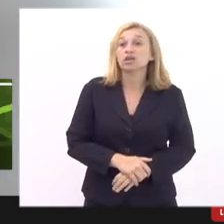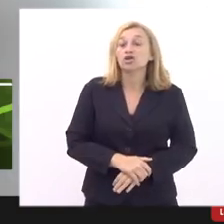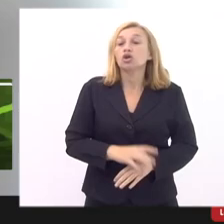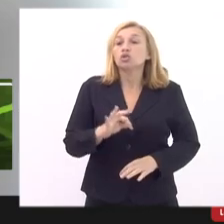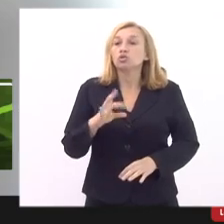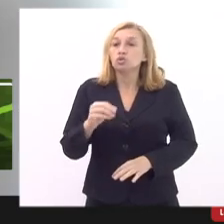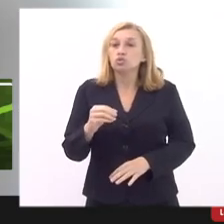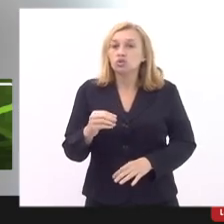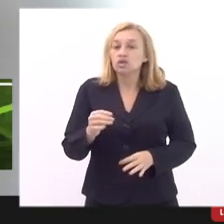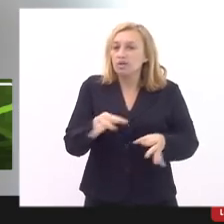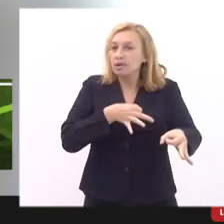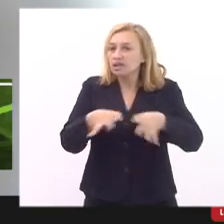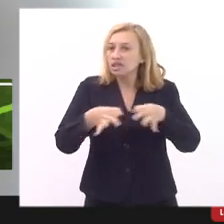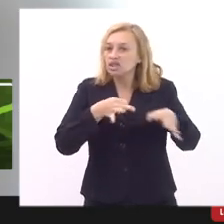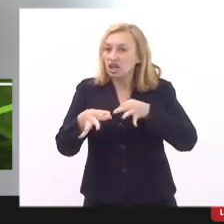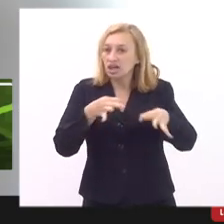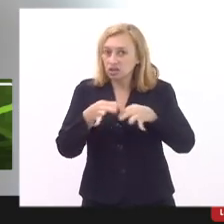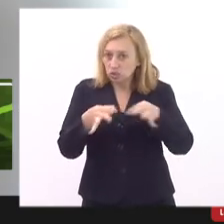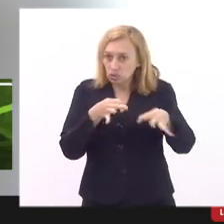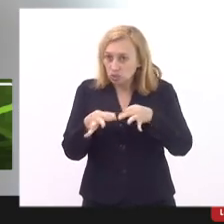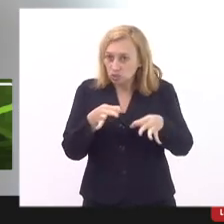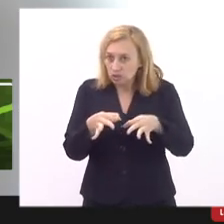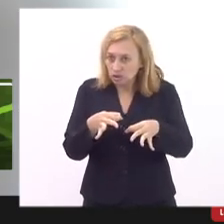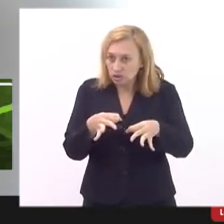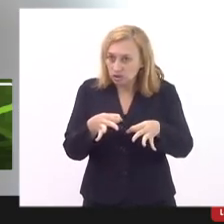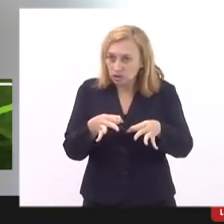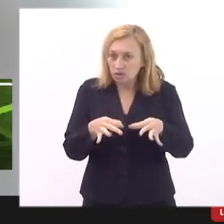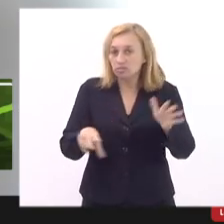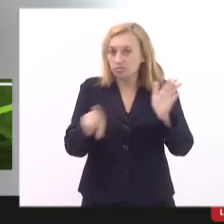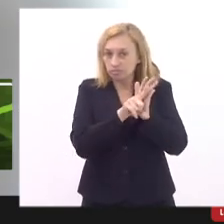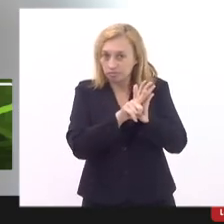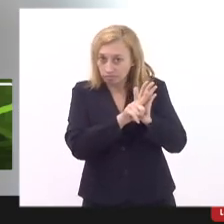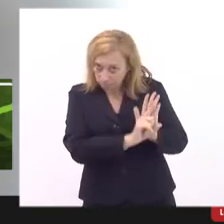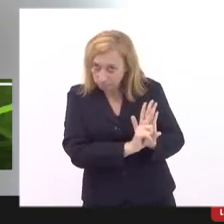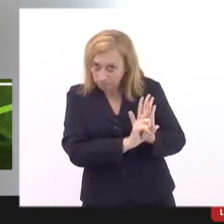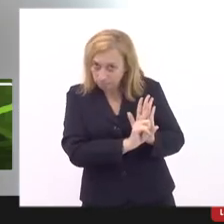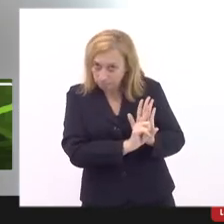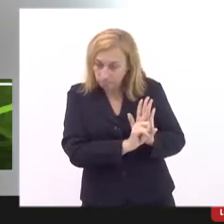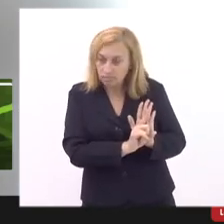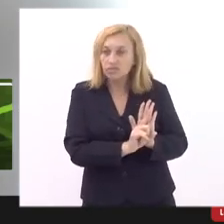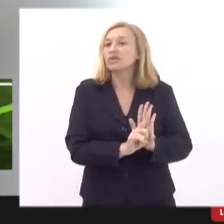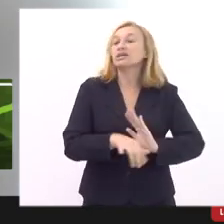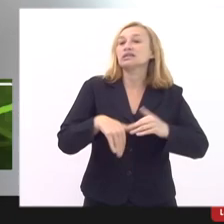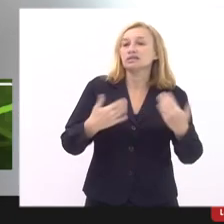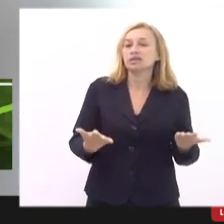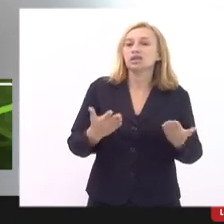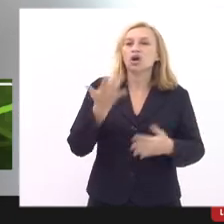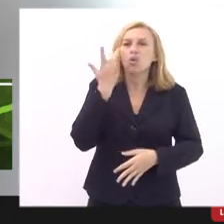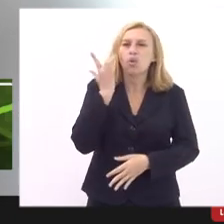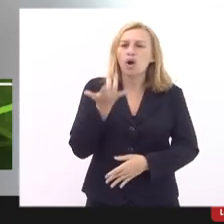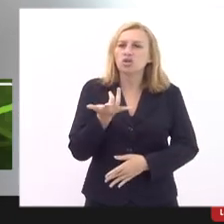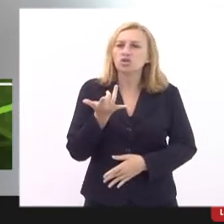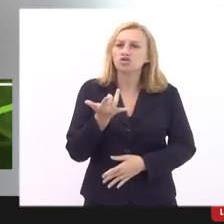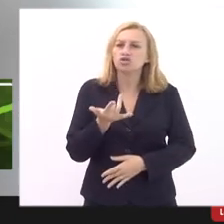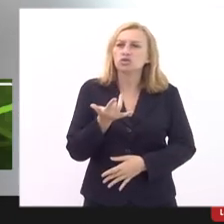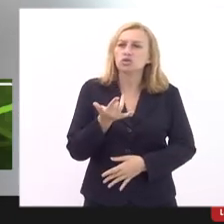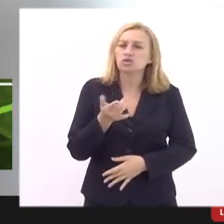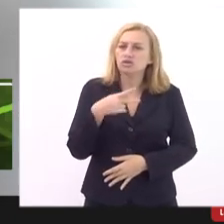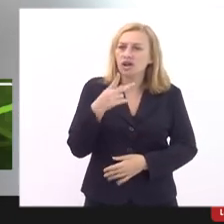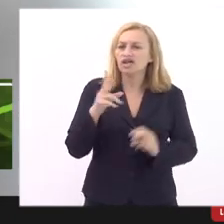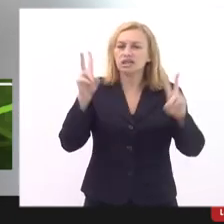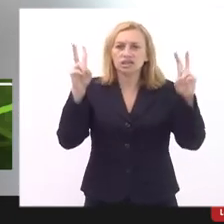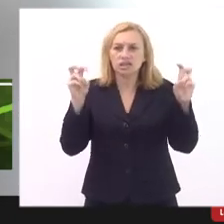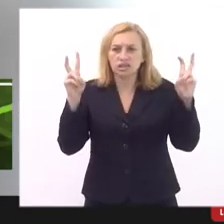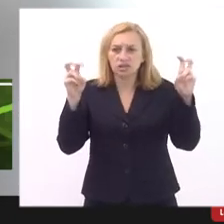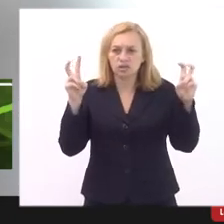previsto que é planejado que está aí determinado por lei então acho que reiterar essa questão